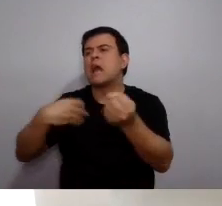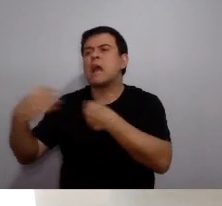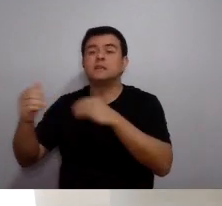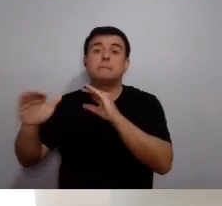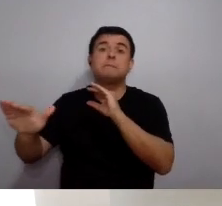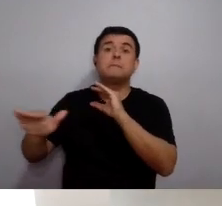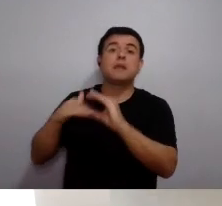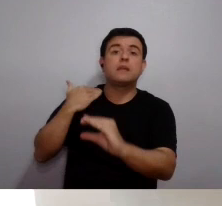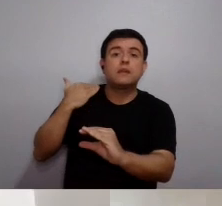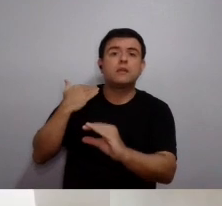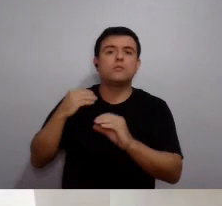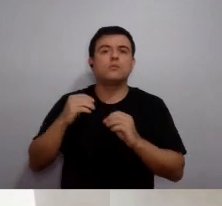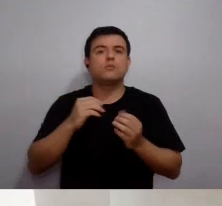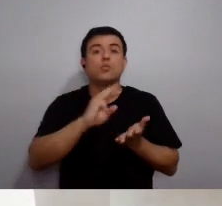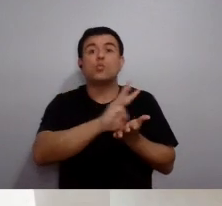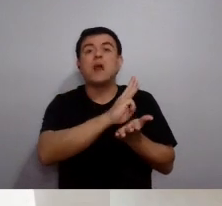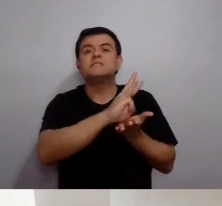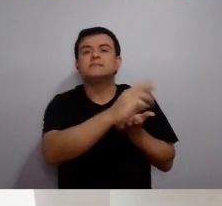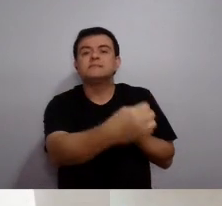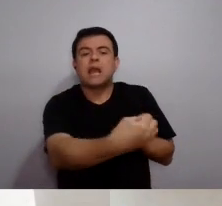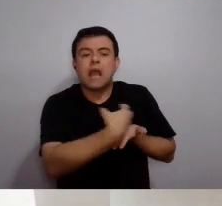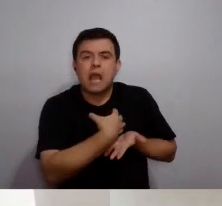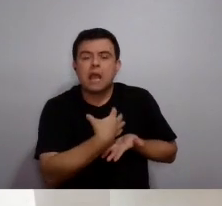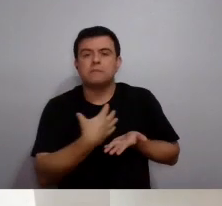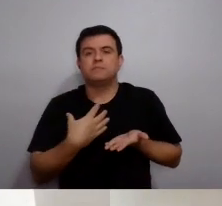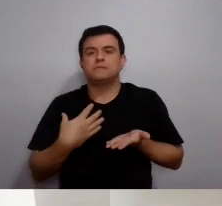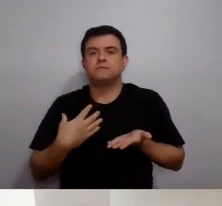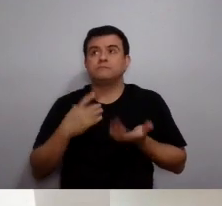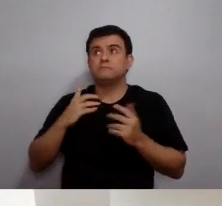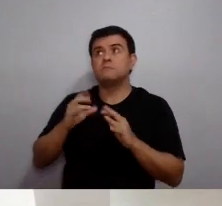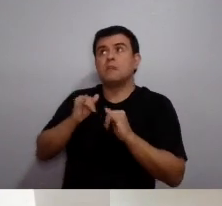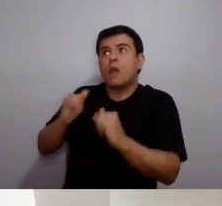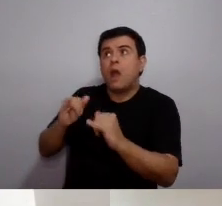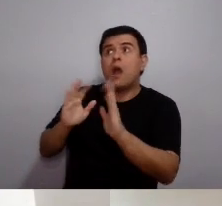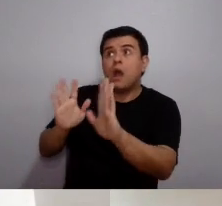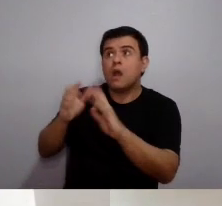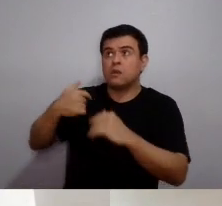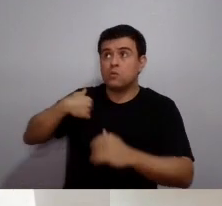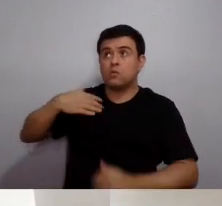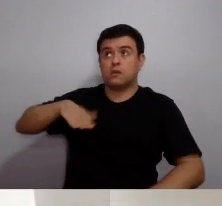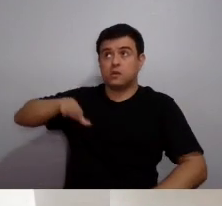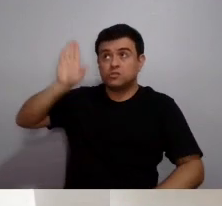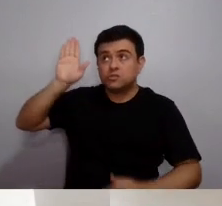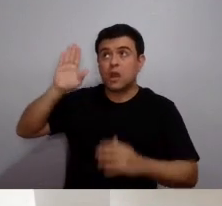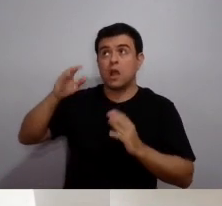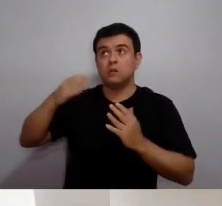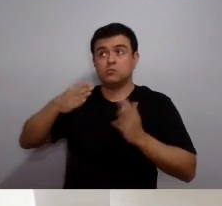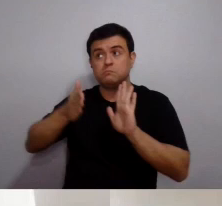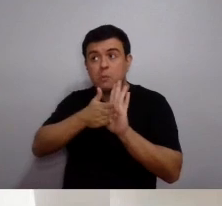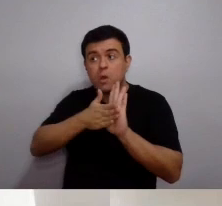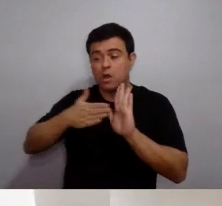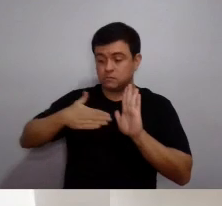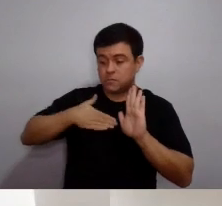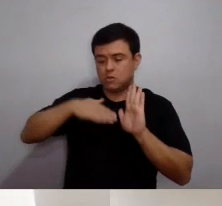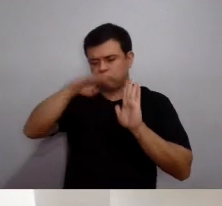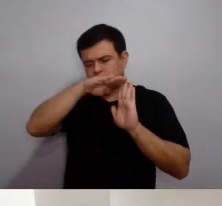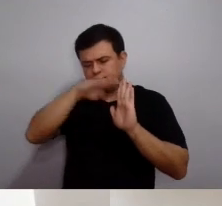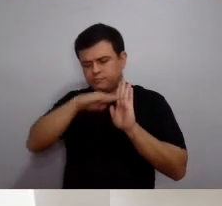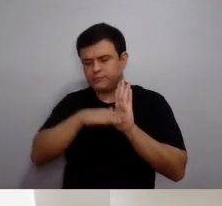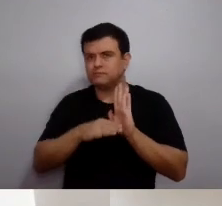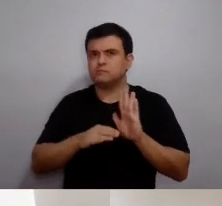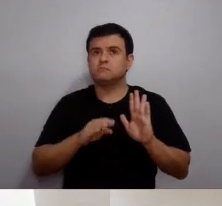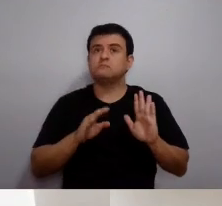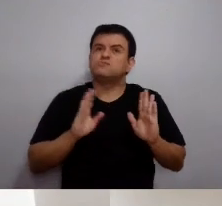mensagem, um e-mail, um WhatsApp de colegas que, ó, estou me colocando aí como candidato e tal,